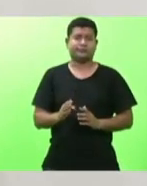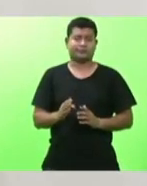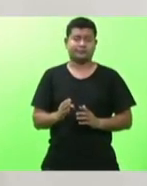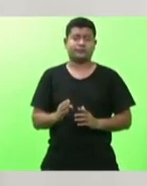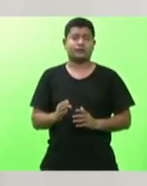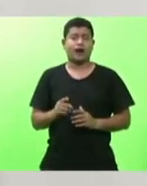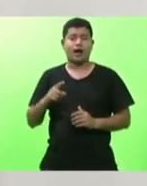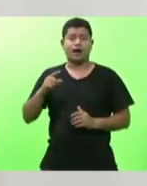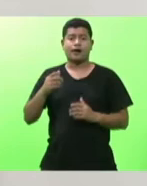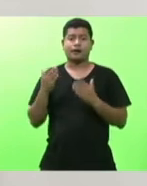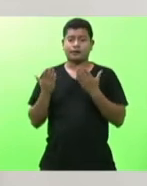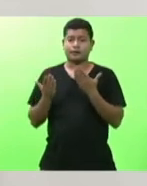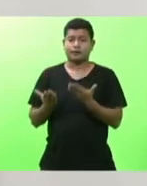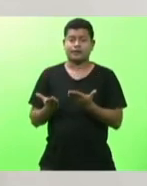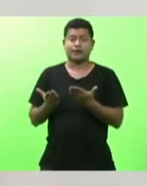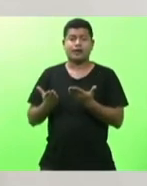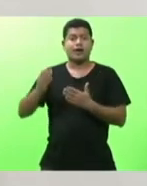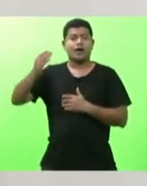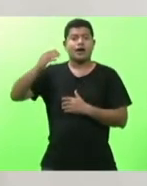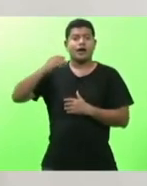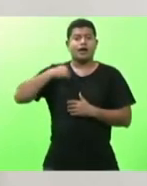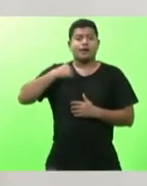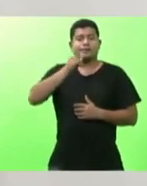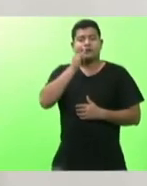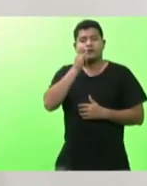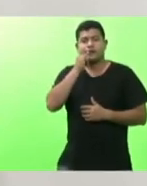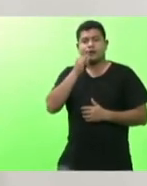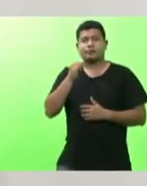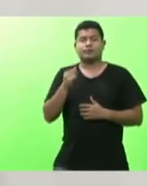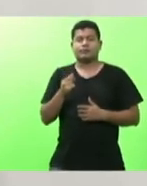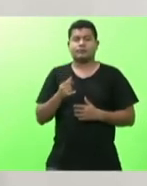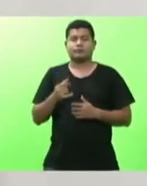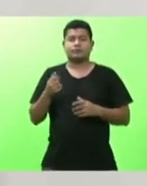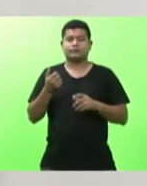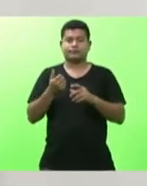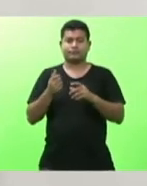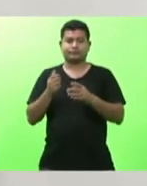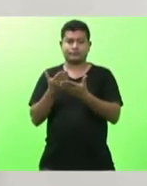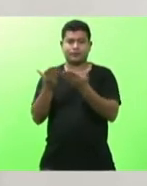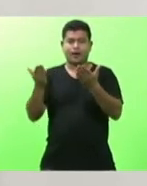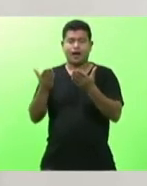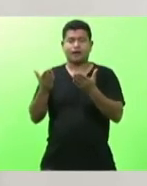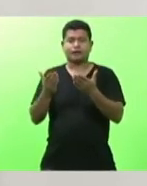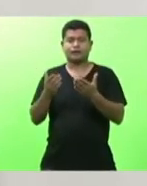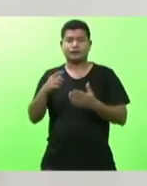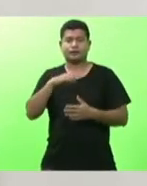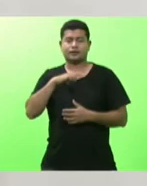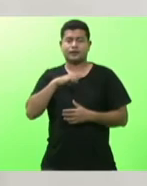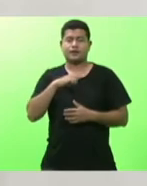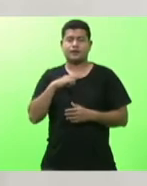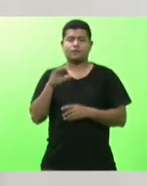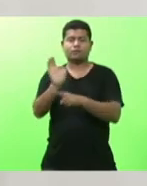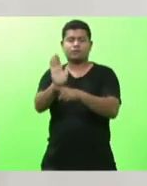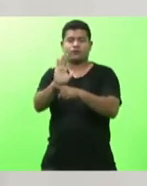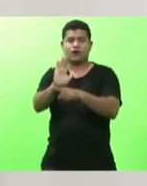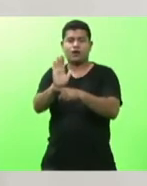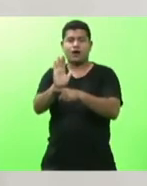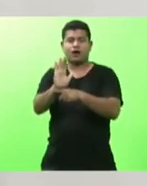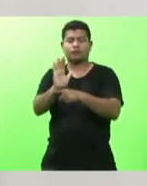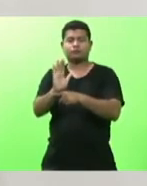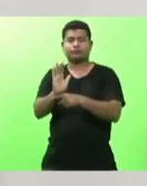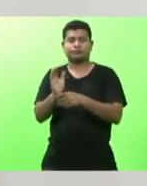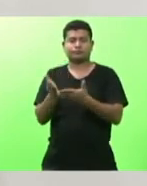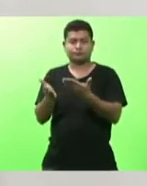é o documentário produzido pelo jornalista Júlio Cancelier bisneto de imigrantes italianos